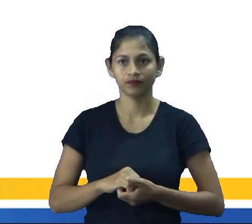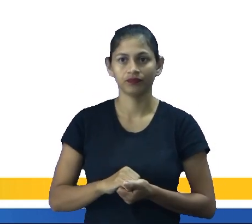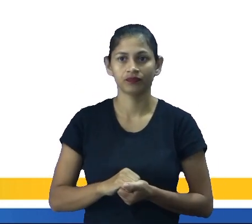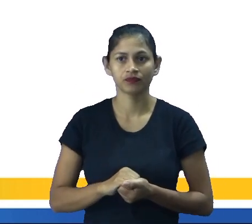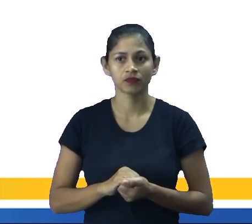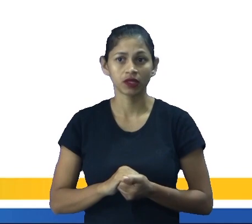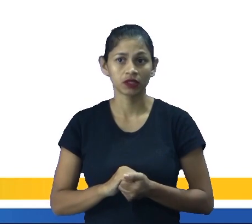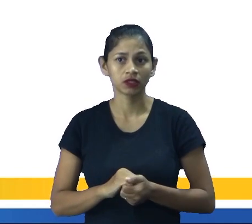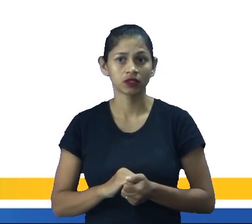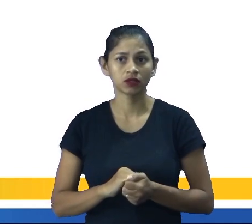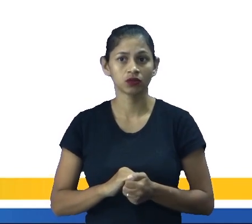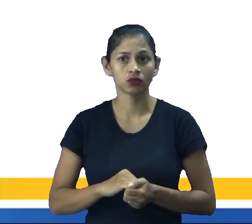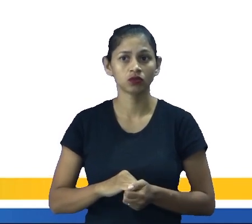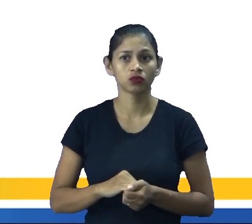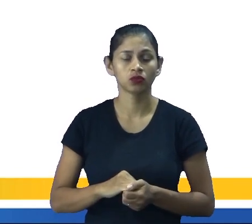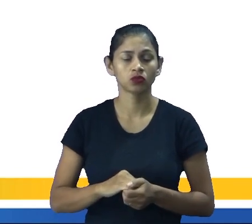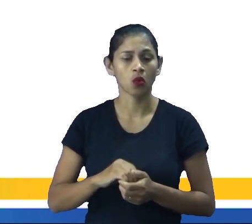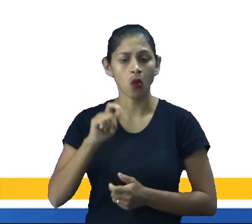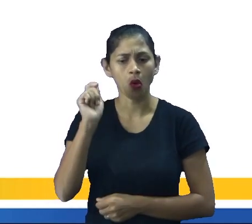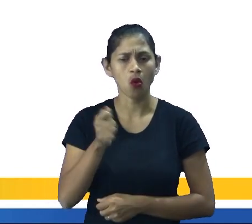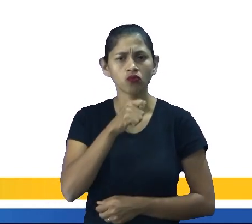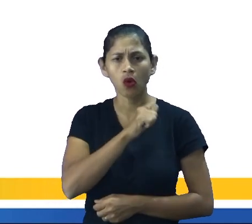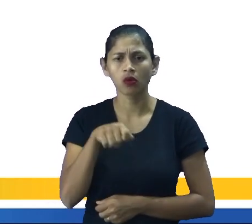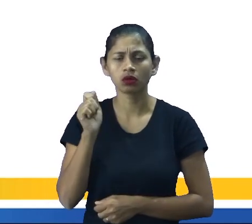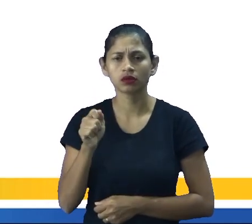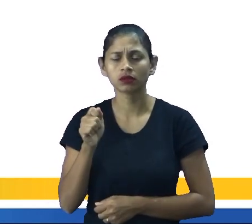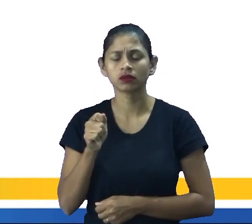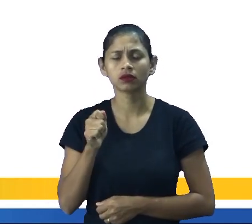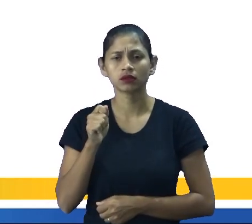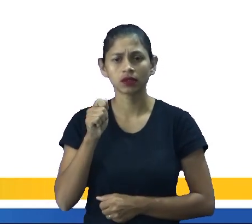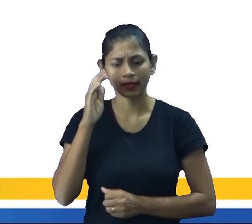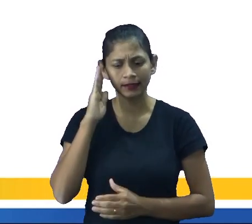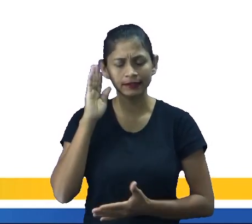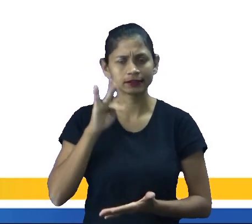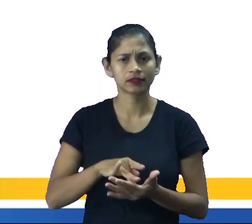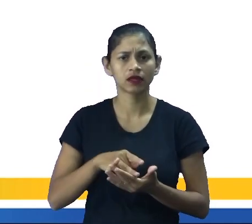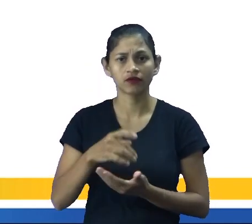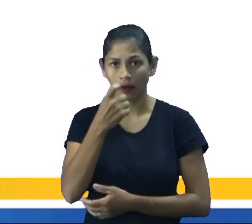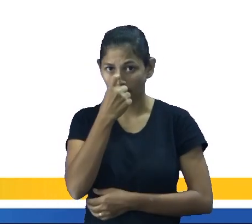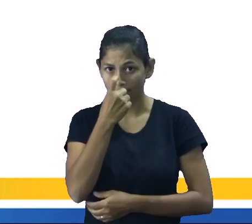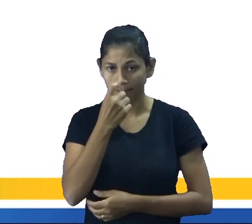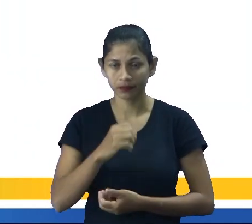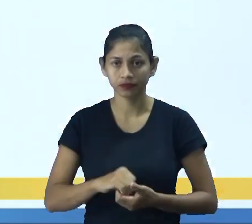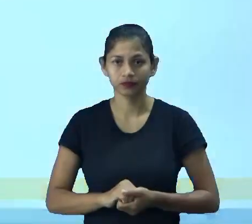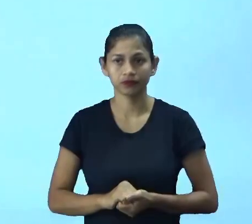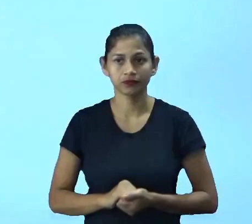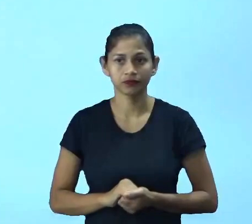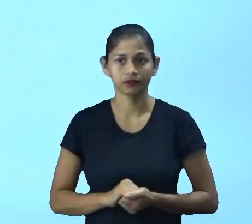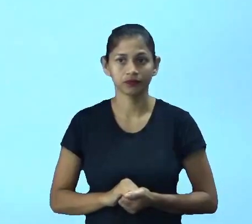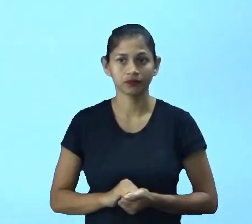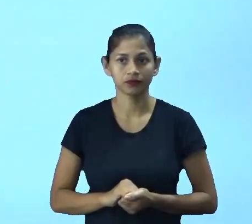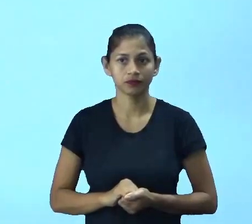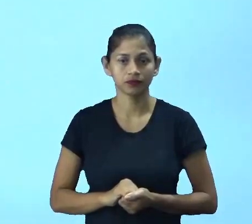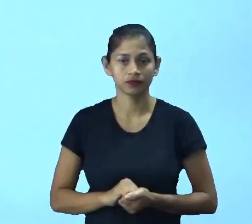bruxos, e por se posicionarem contra os dogmas da igreja, eles eram queimados na fogueira. Vale também